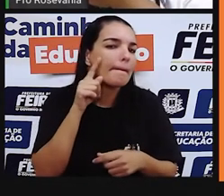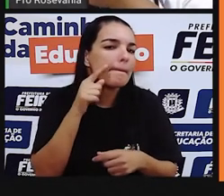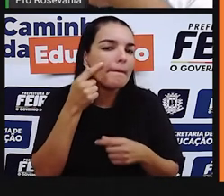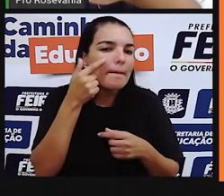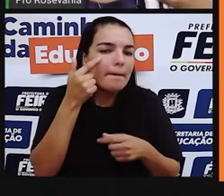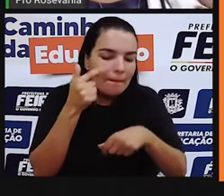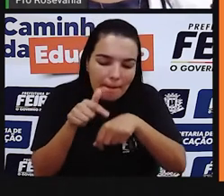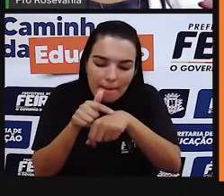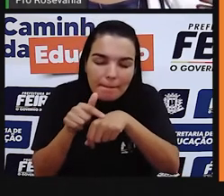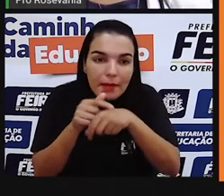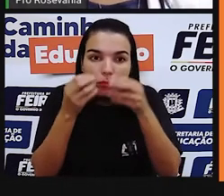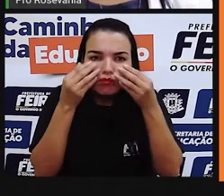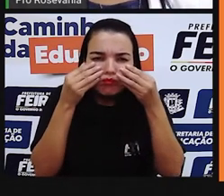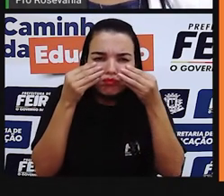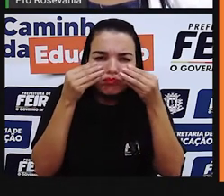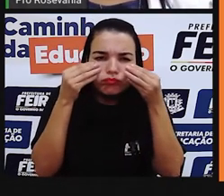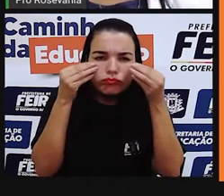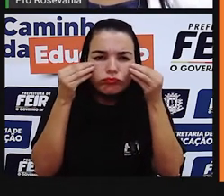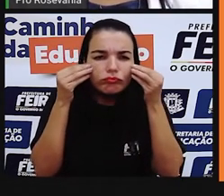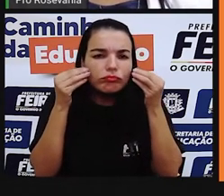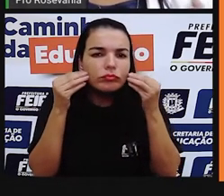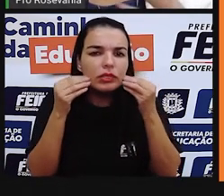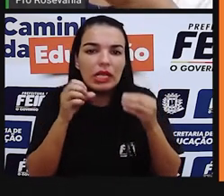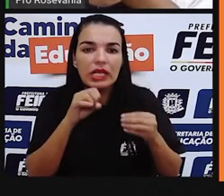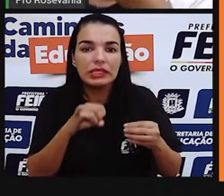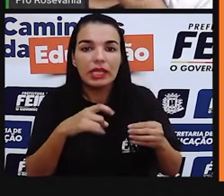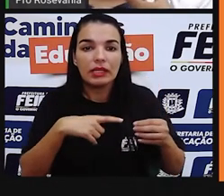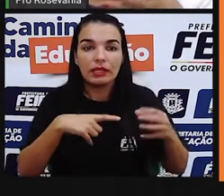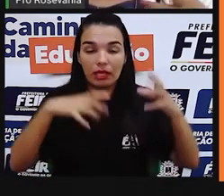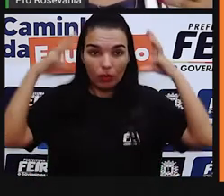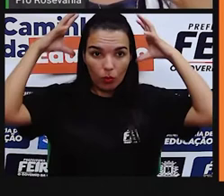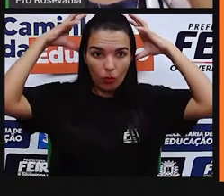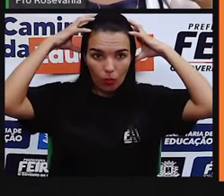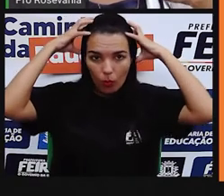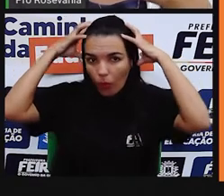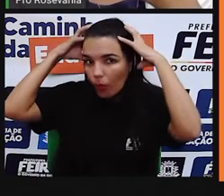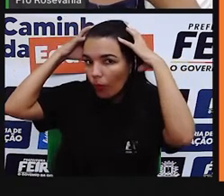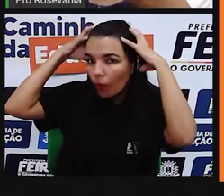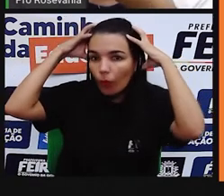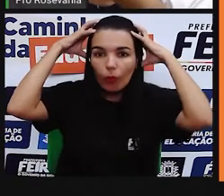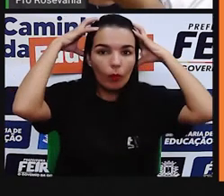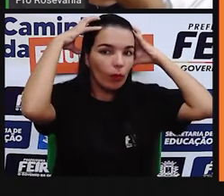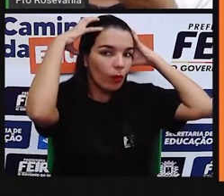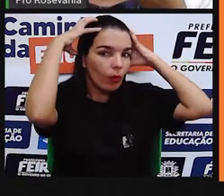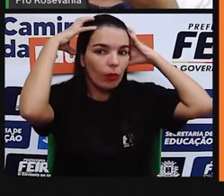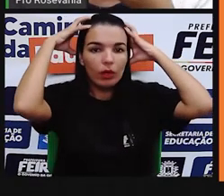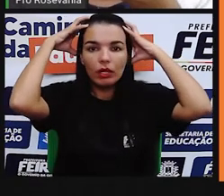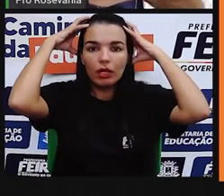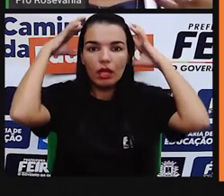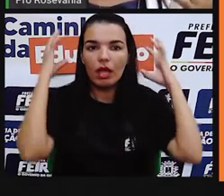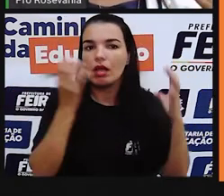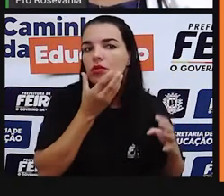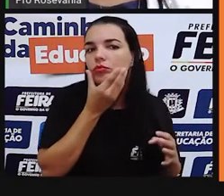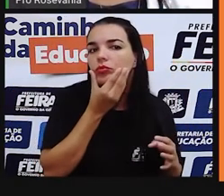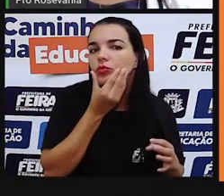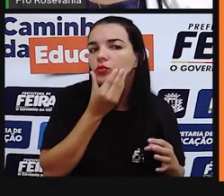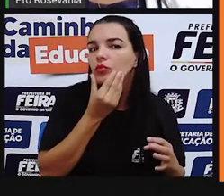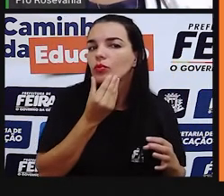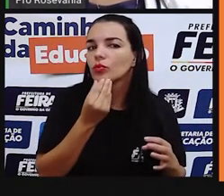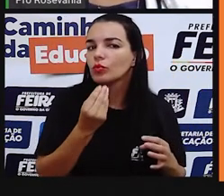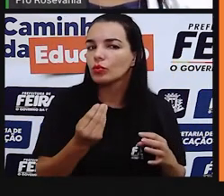grossa. A gente percebe também o grano, né? Um pouco assim, um pouco mais de uma partida marcial.